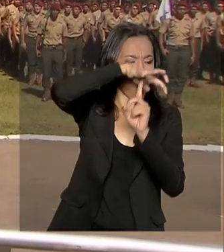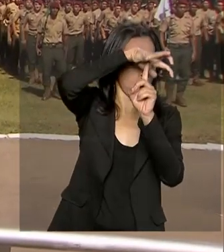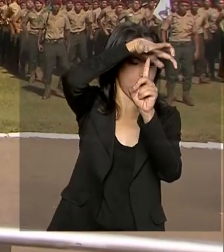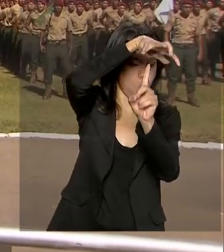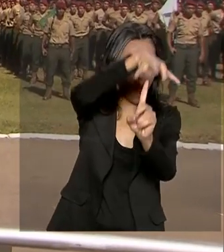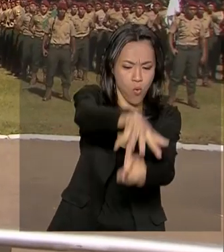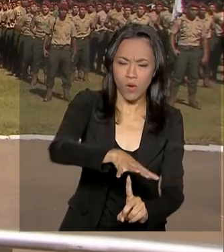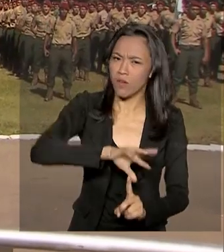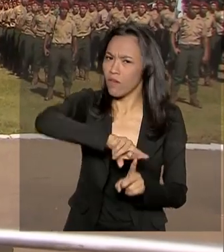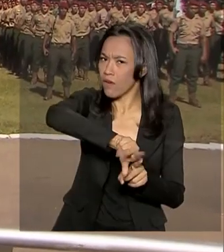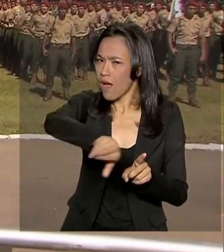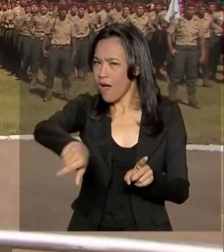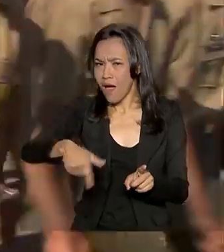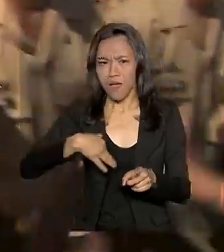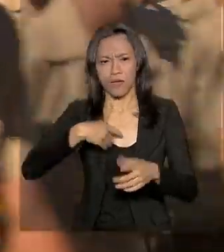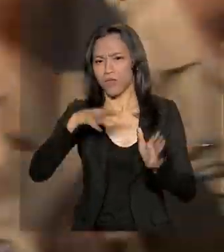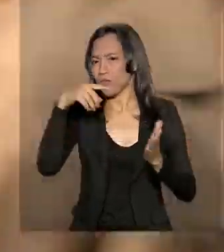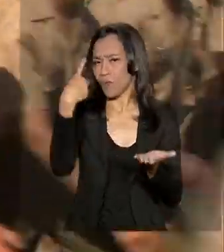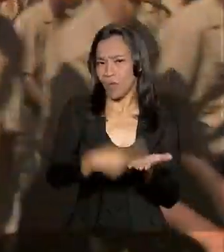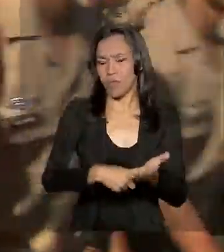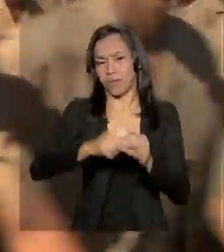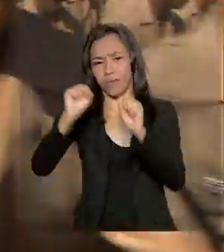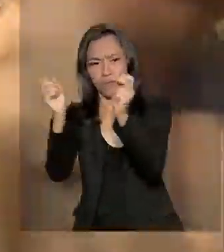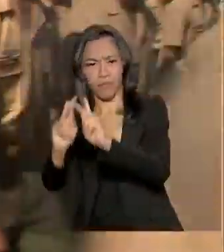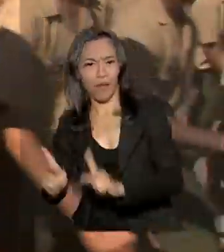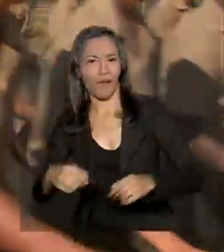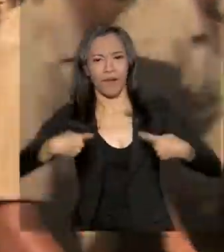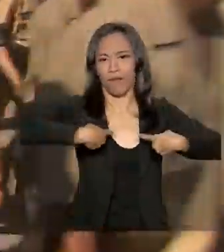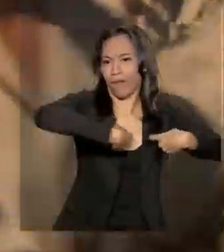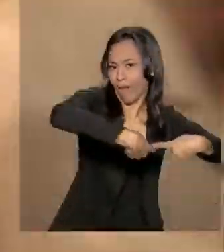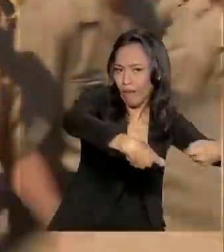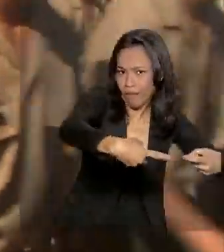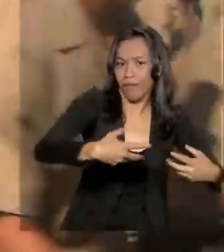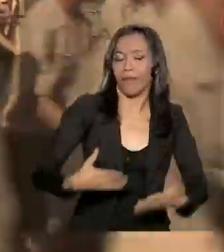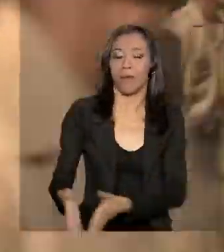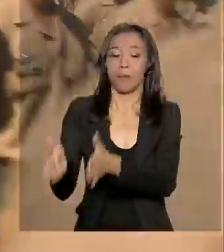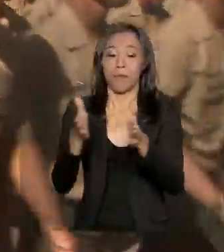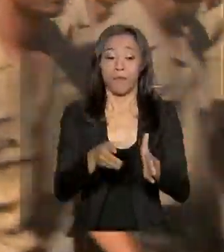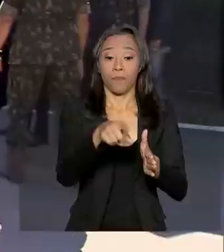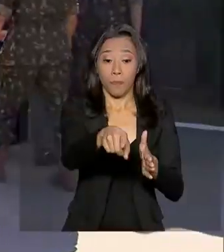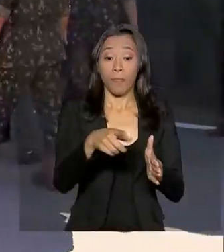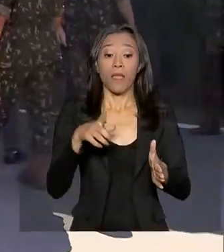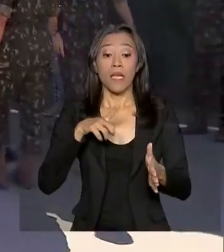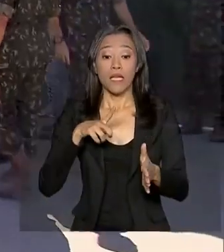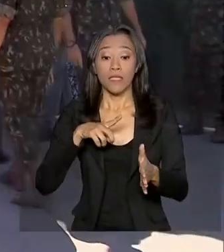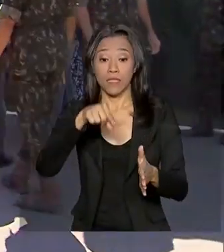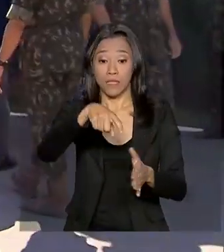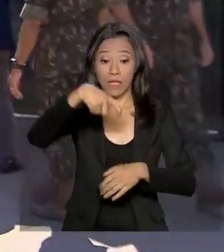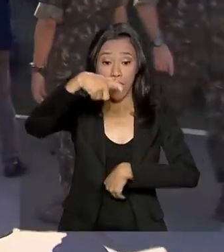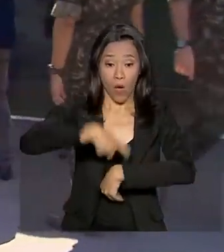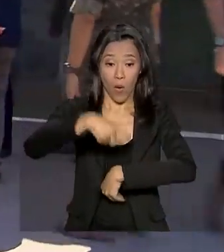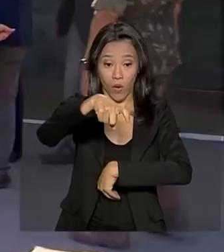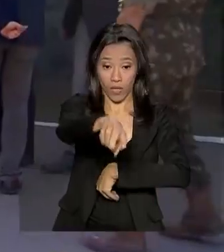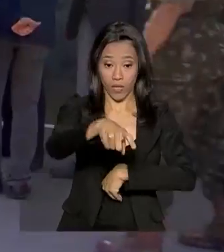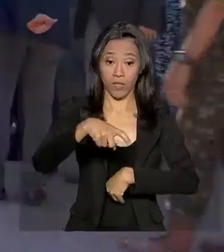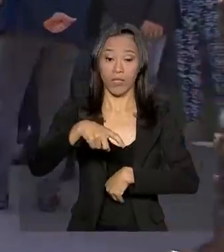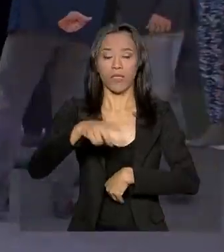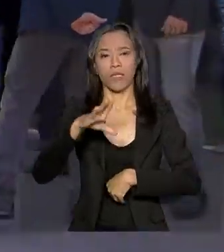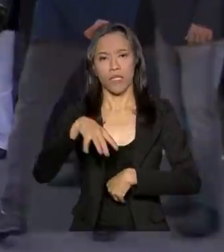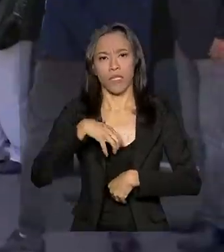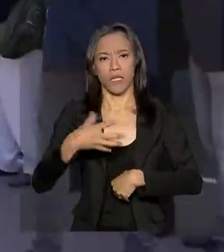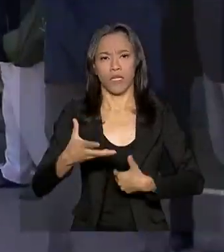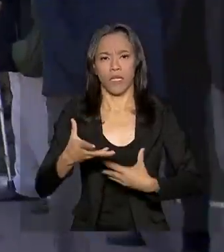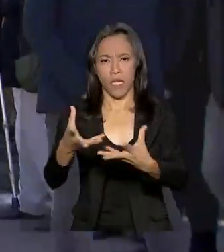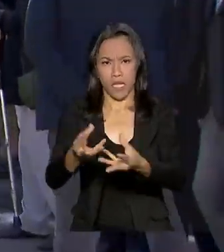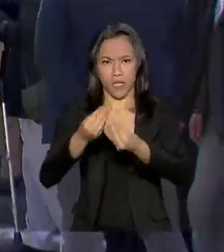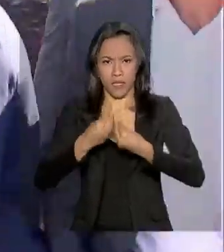missões, de paz ou de guerra. Um dos símbolos dos paraquedistas é a boina grenar. No momento em que os formandos iam receber um novo